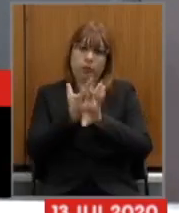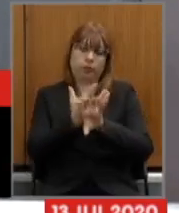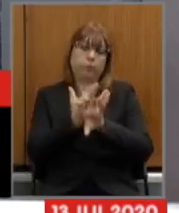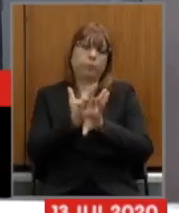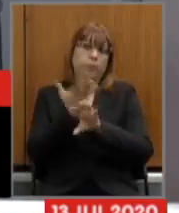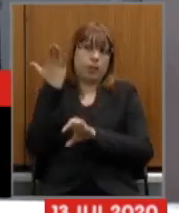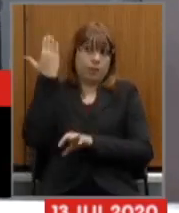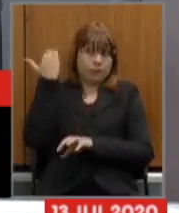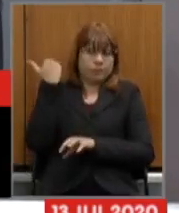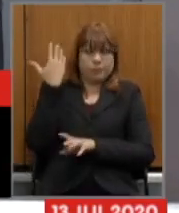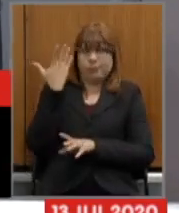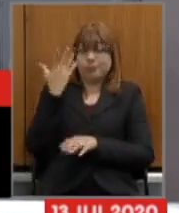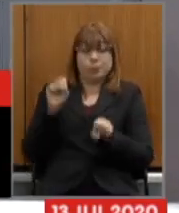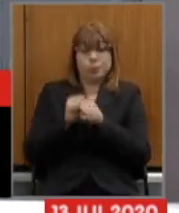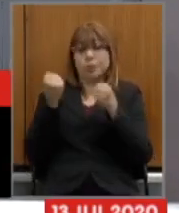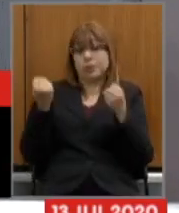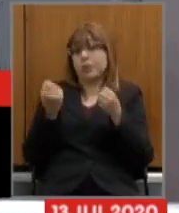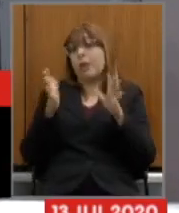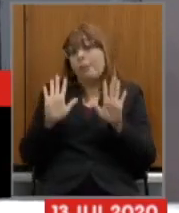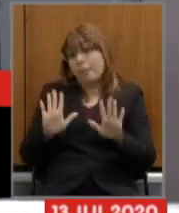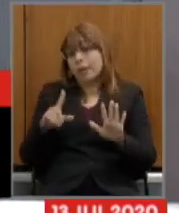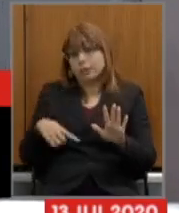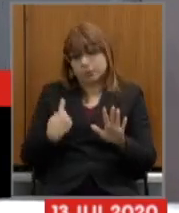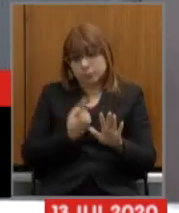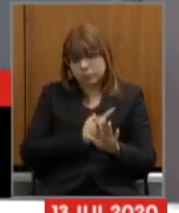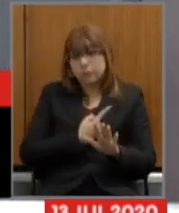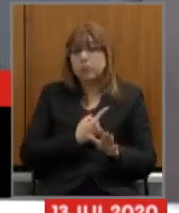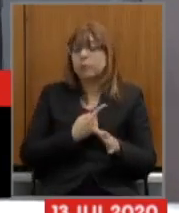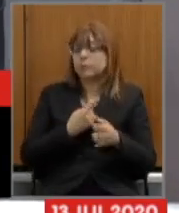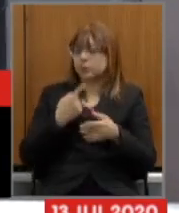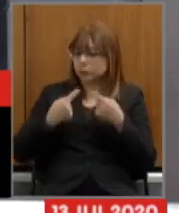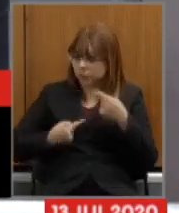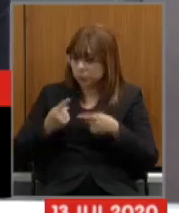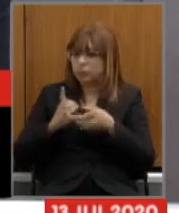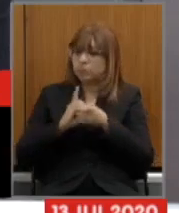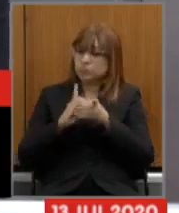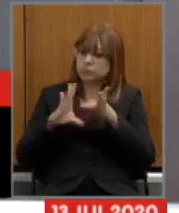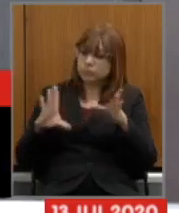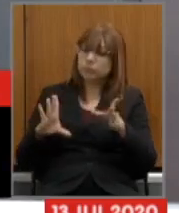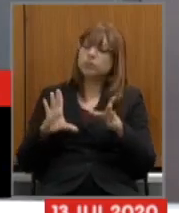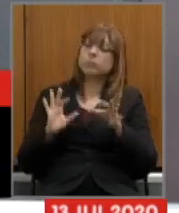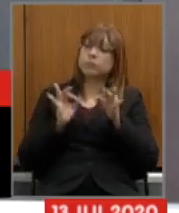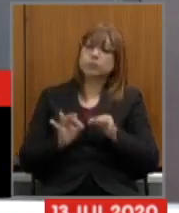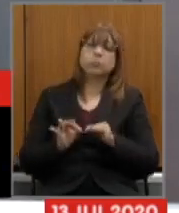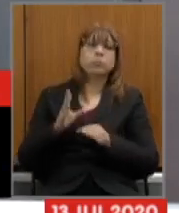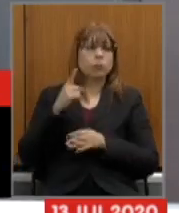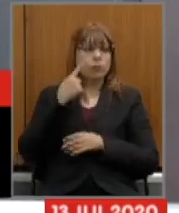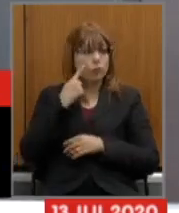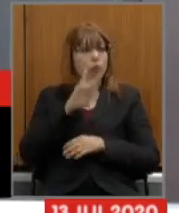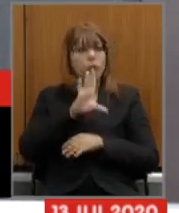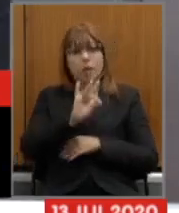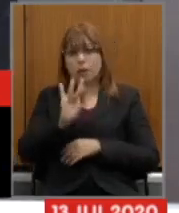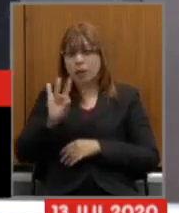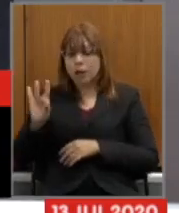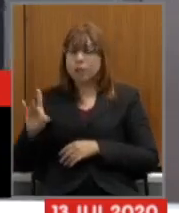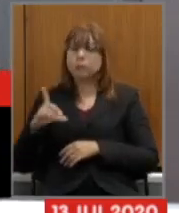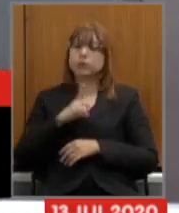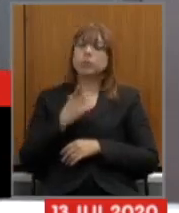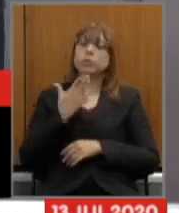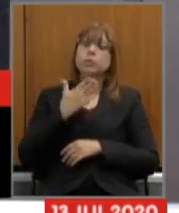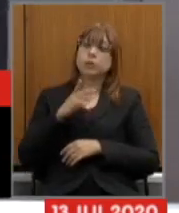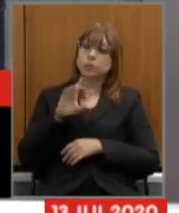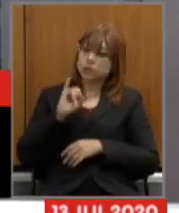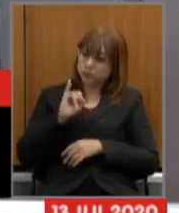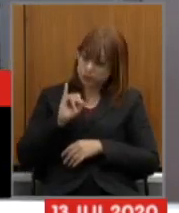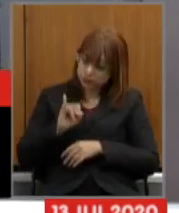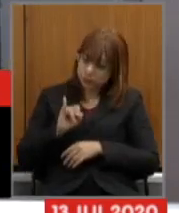seria impossível mas estamos discutindo com democracia com legitimidade ouvindo todos os lados com amplo direito de perguntas